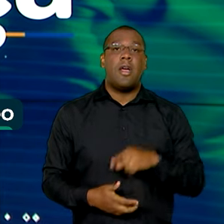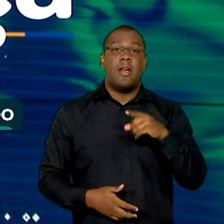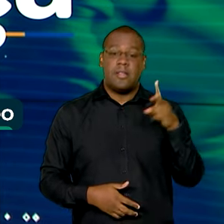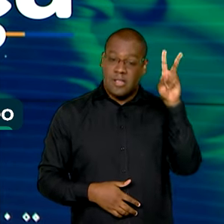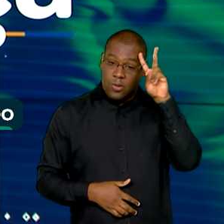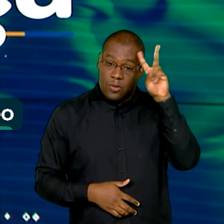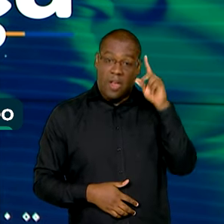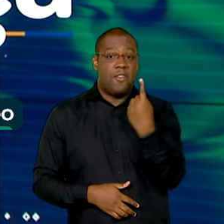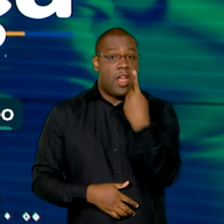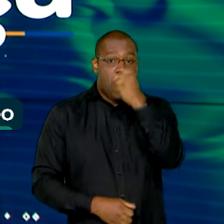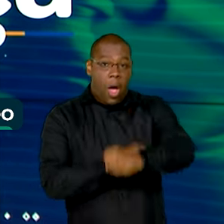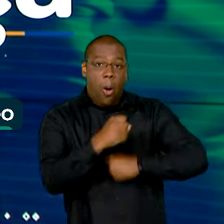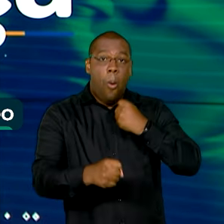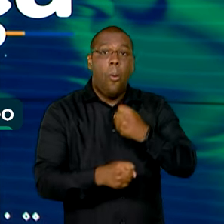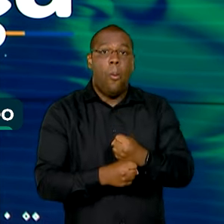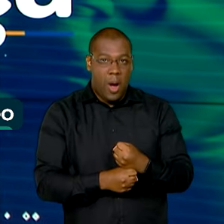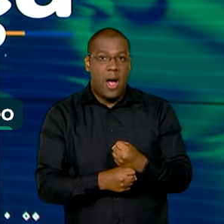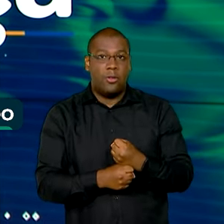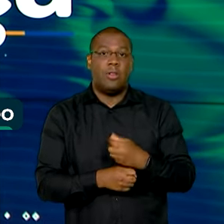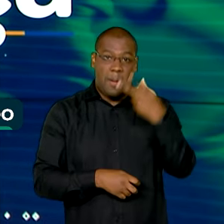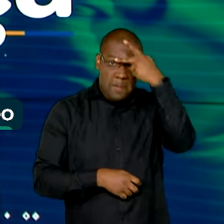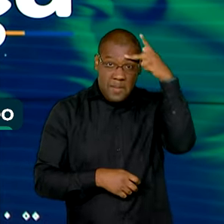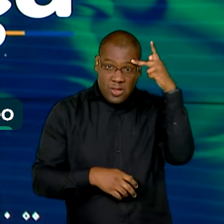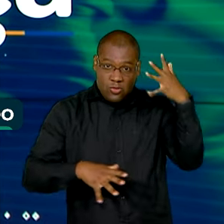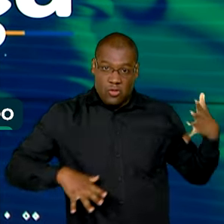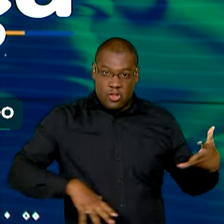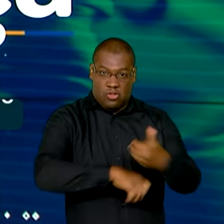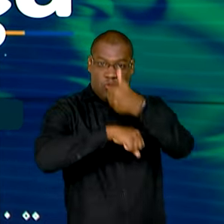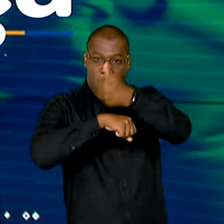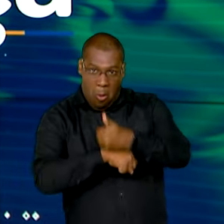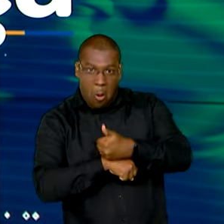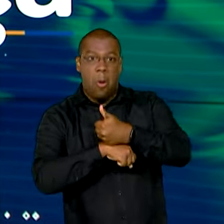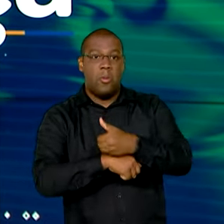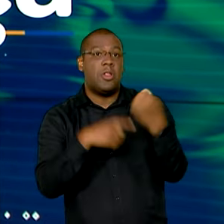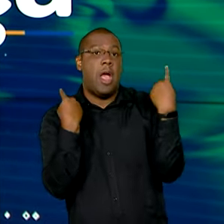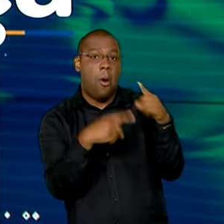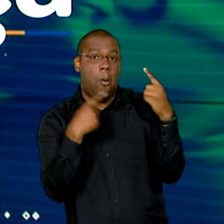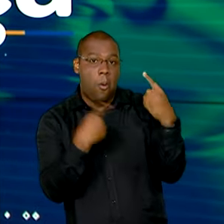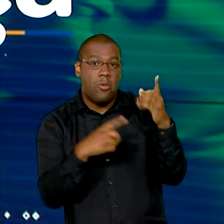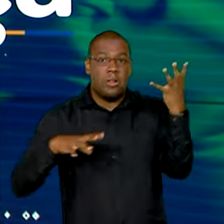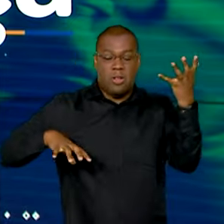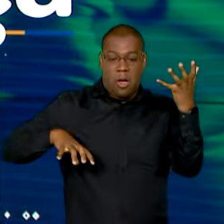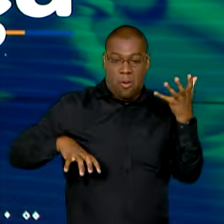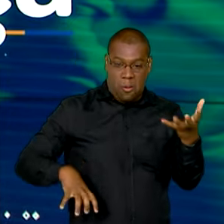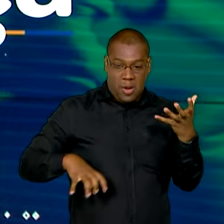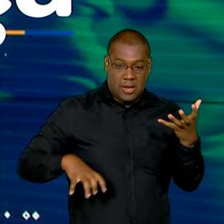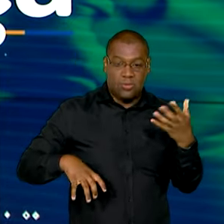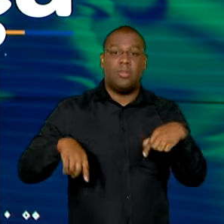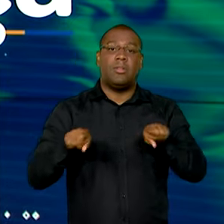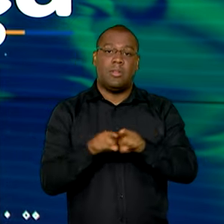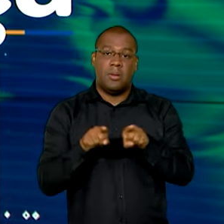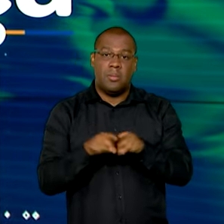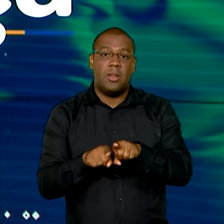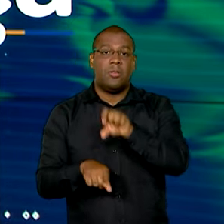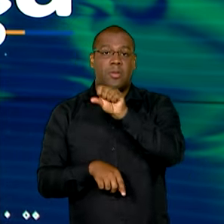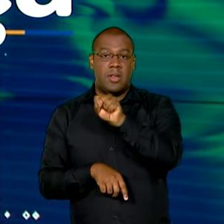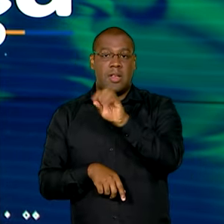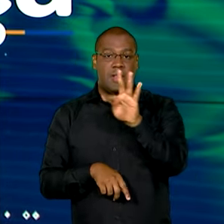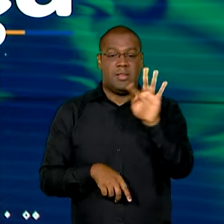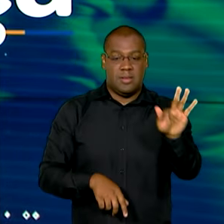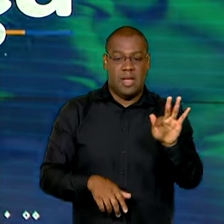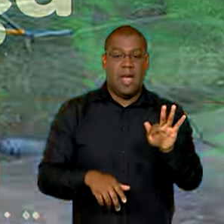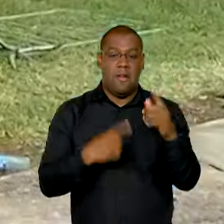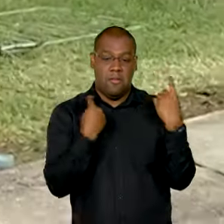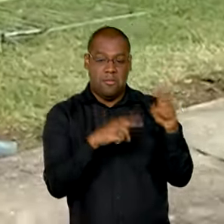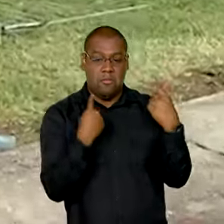ataques antidemocráticos que destruíram o Palácio do Planalto, o Congresso Nacional e o Supremo Tribunal Federal.